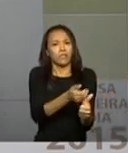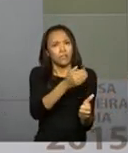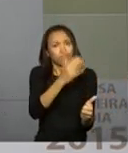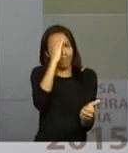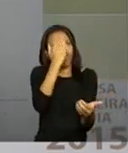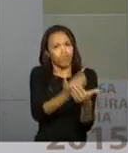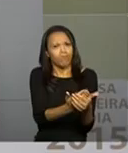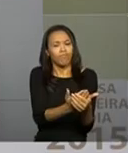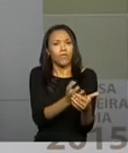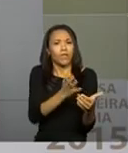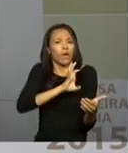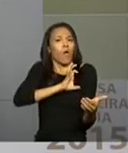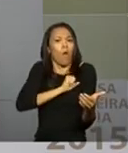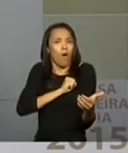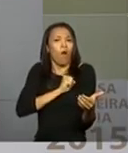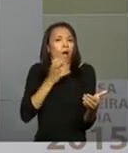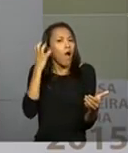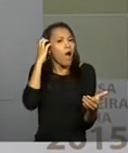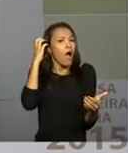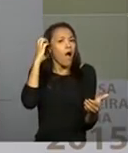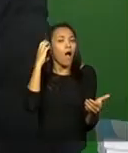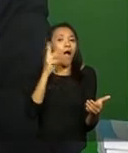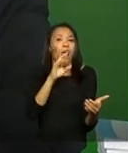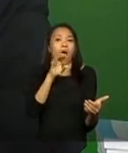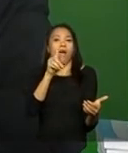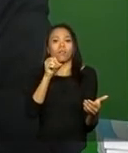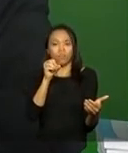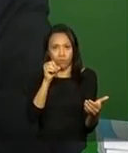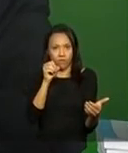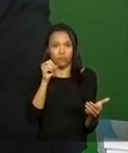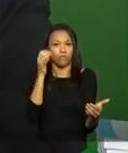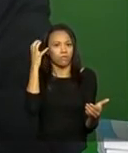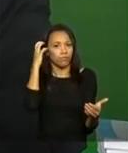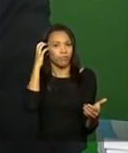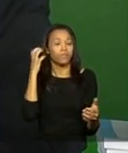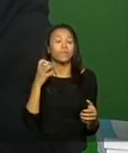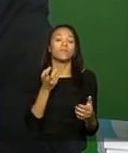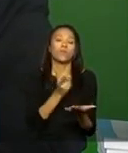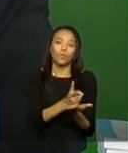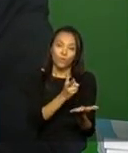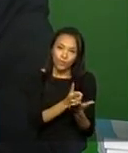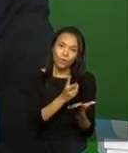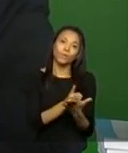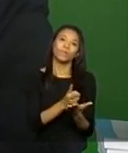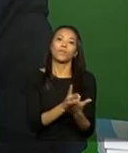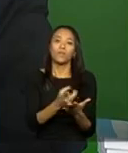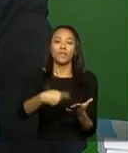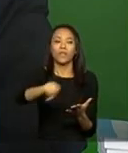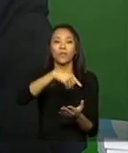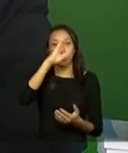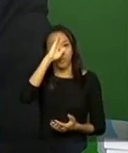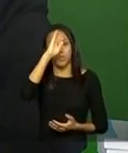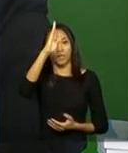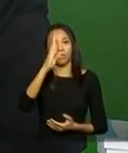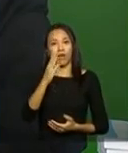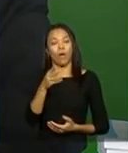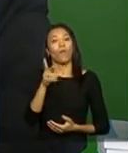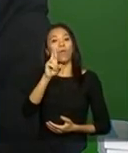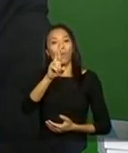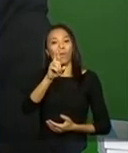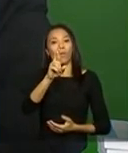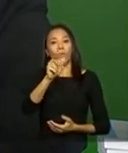durante a semana. Isso é uma coisa interessante. Continua sendo o fato de que o principal, o rádio,